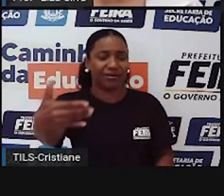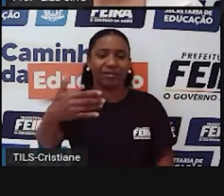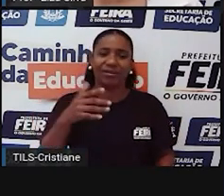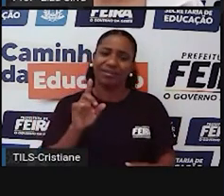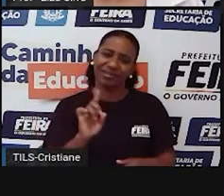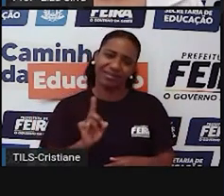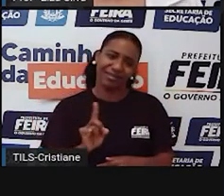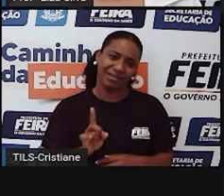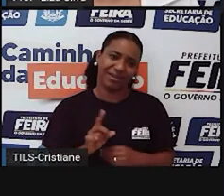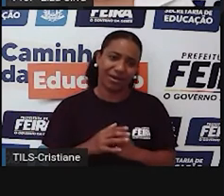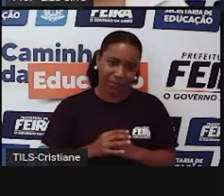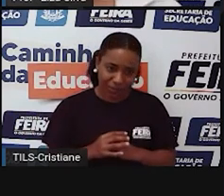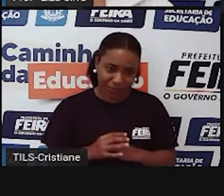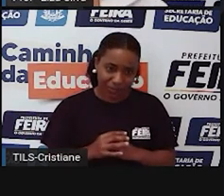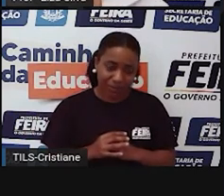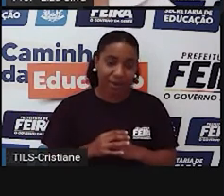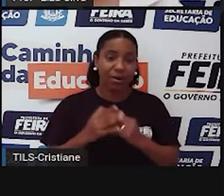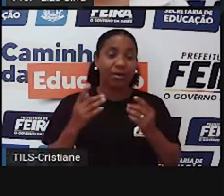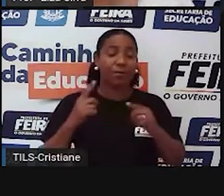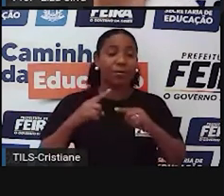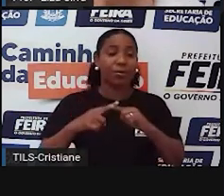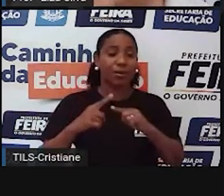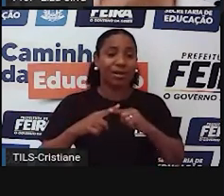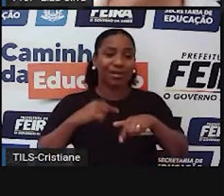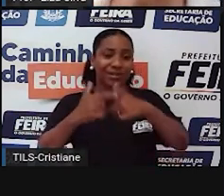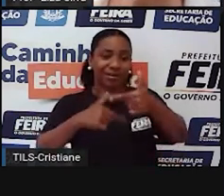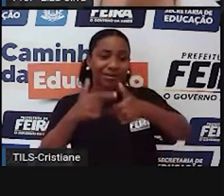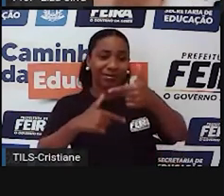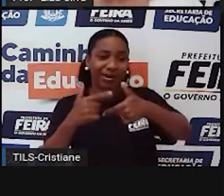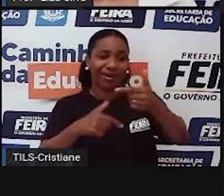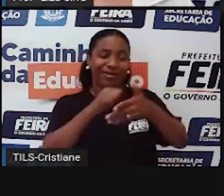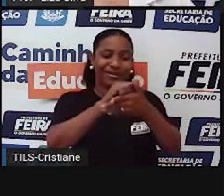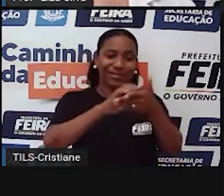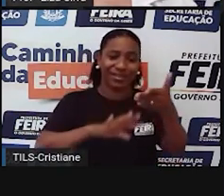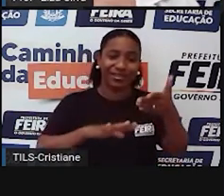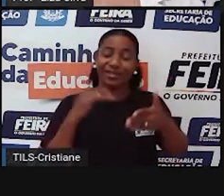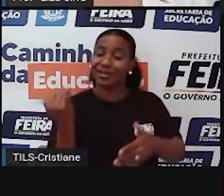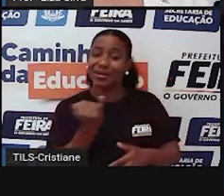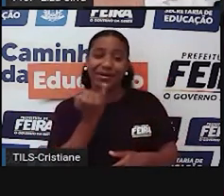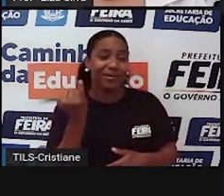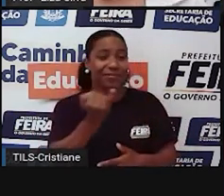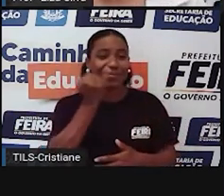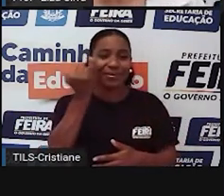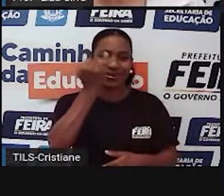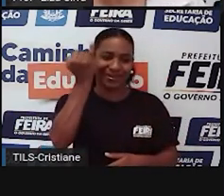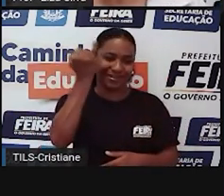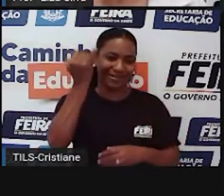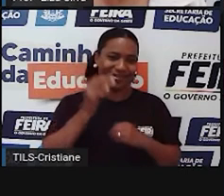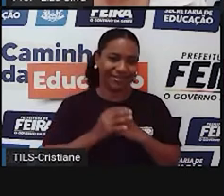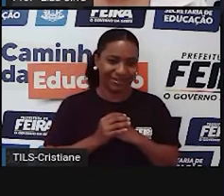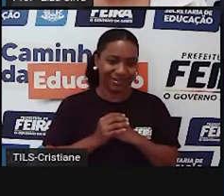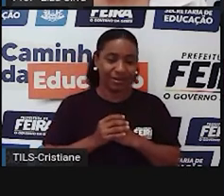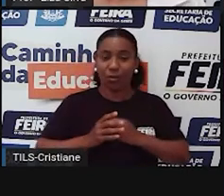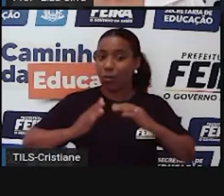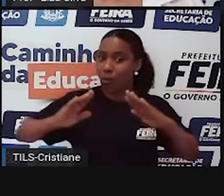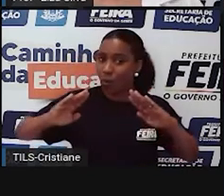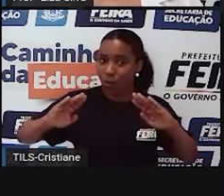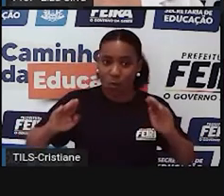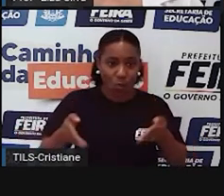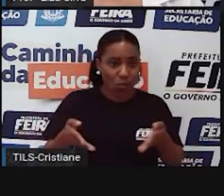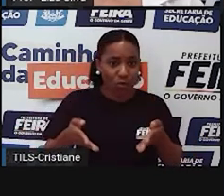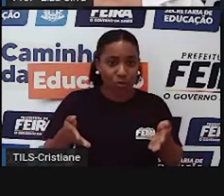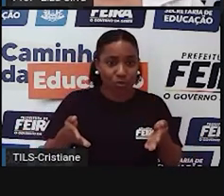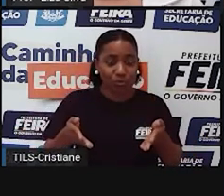ficar adiando as coisas que são importantes. Porque, se elas podem ser feitas hoje, se elas